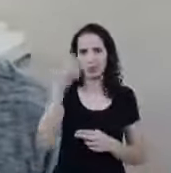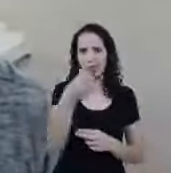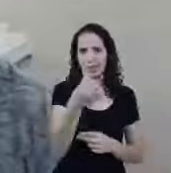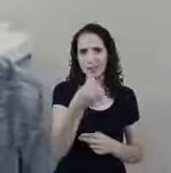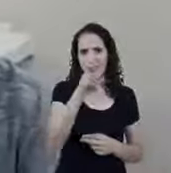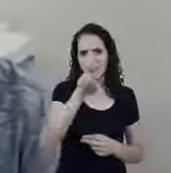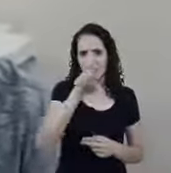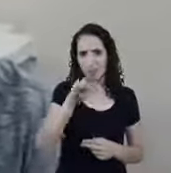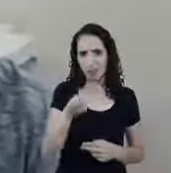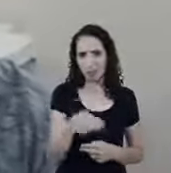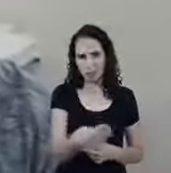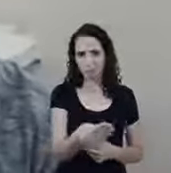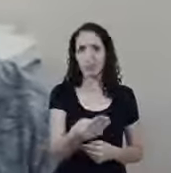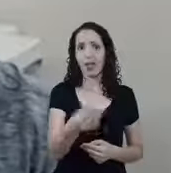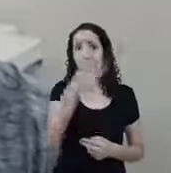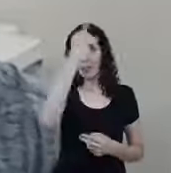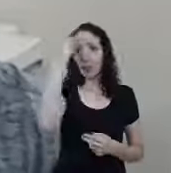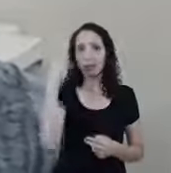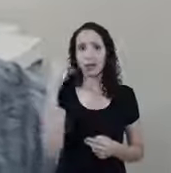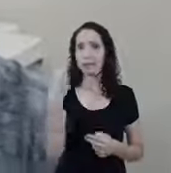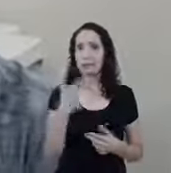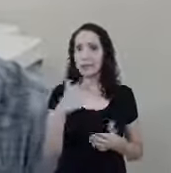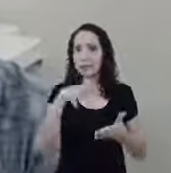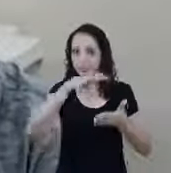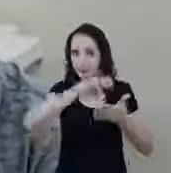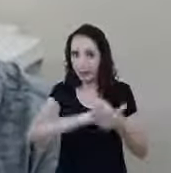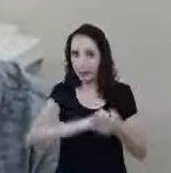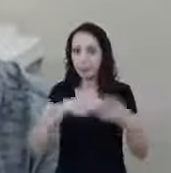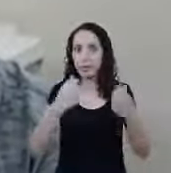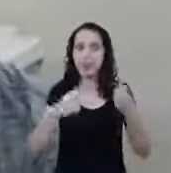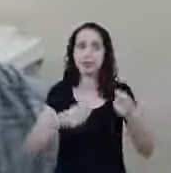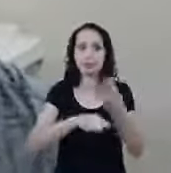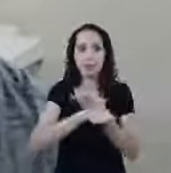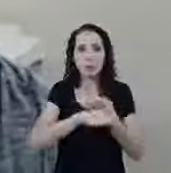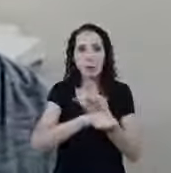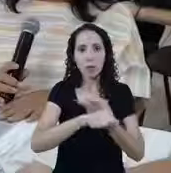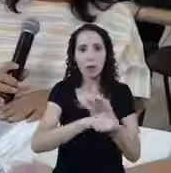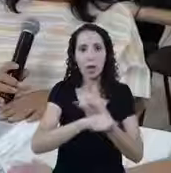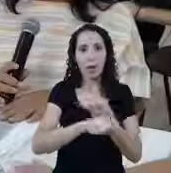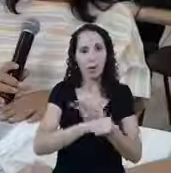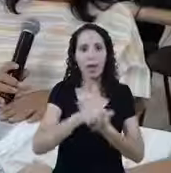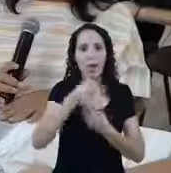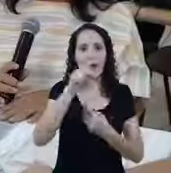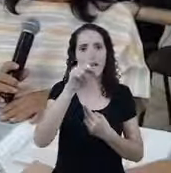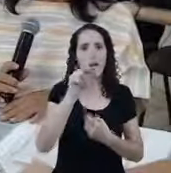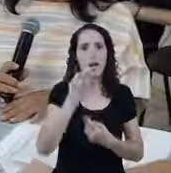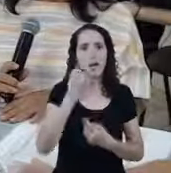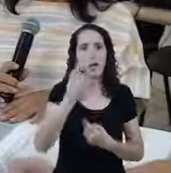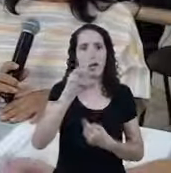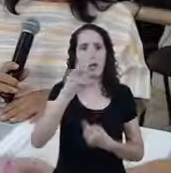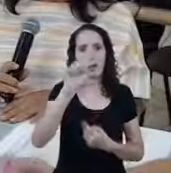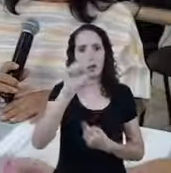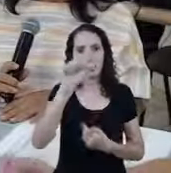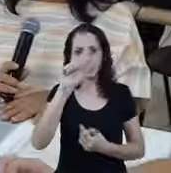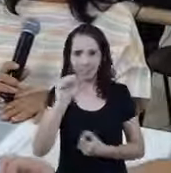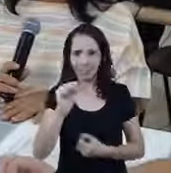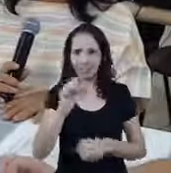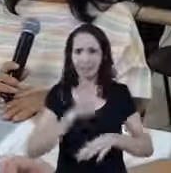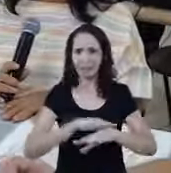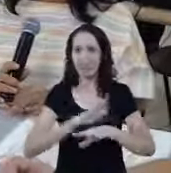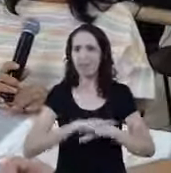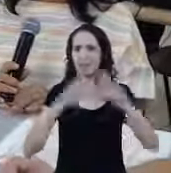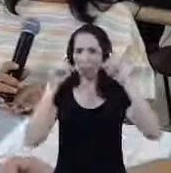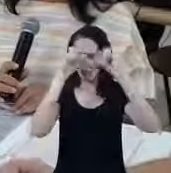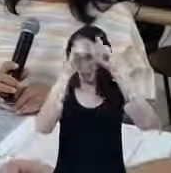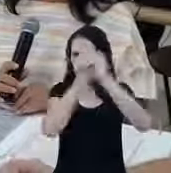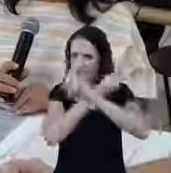Então quem não está cadastrado No cadastro único Precisa procurar o CRAS Nesse momento Nesse momento Vai ser um pouco complicado Fazer